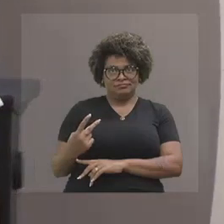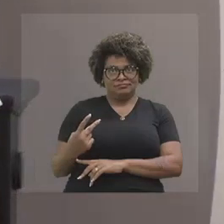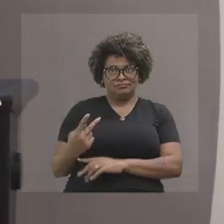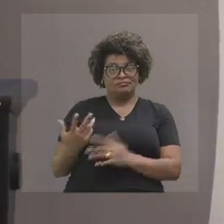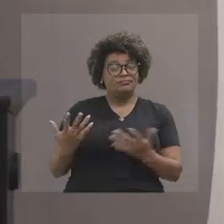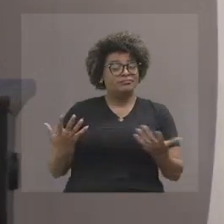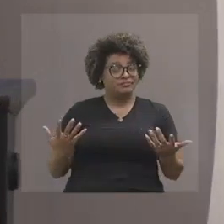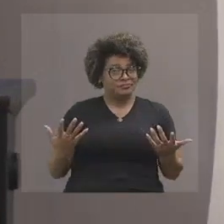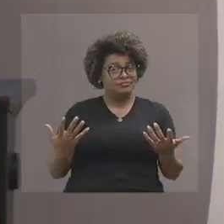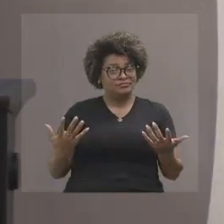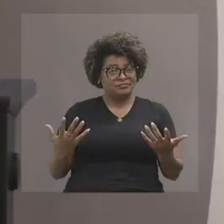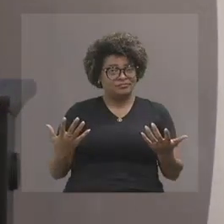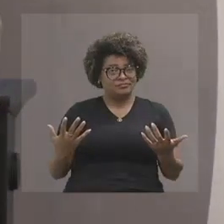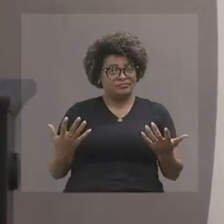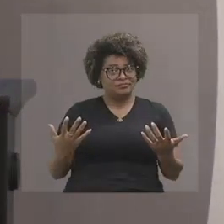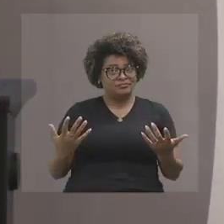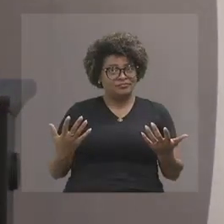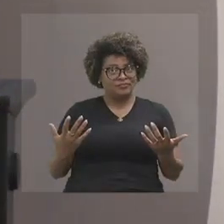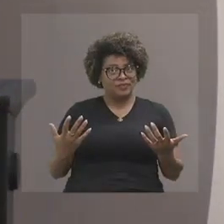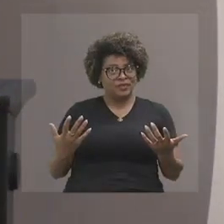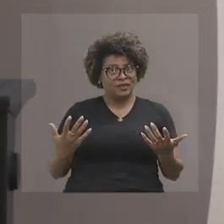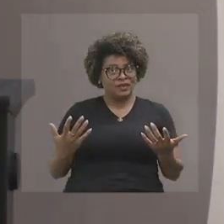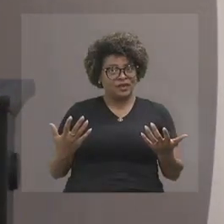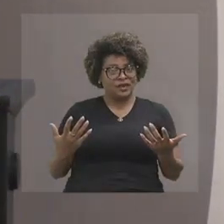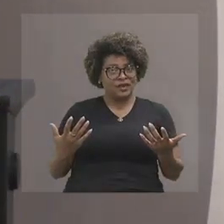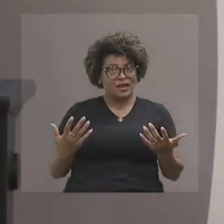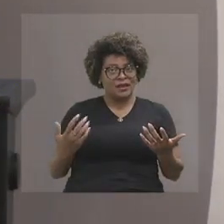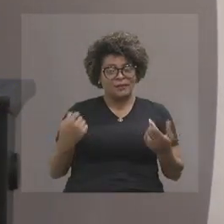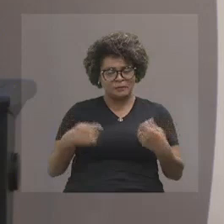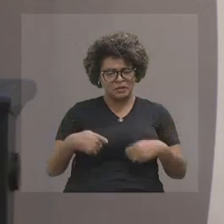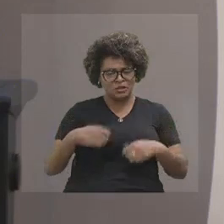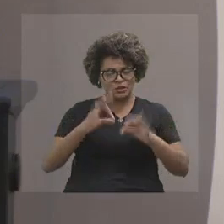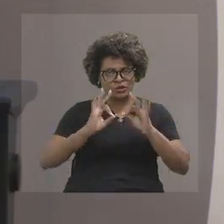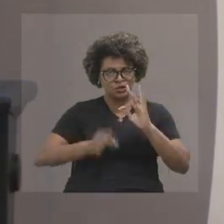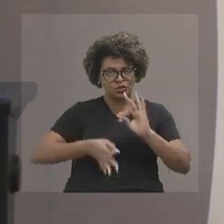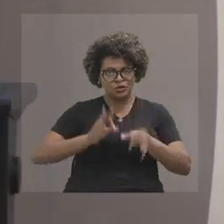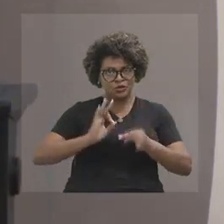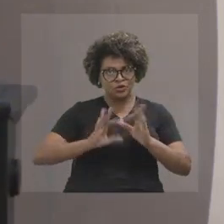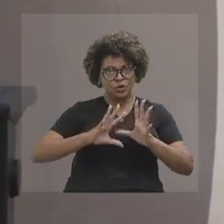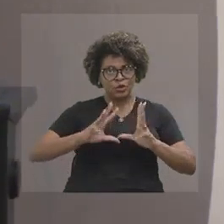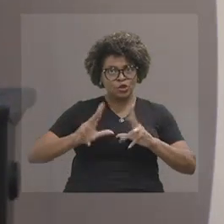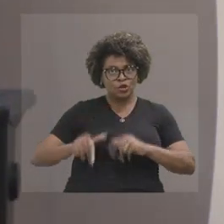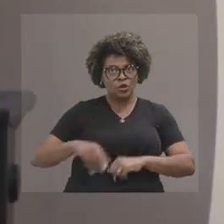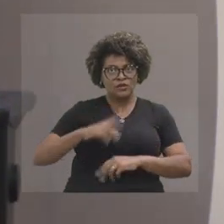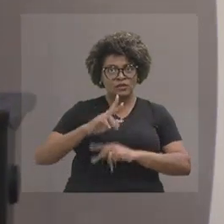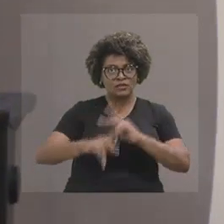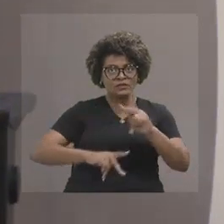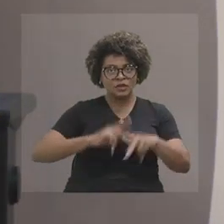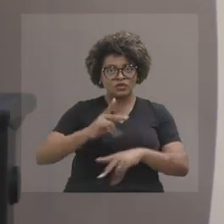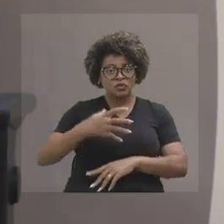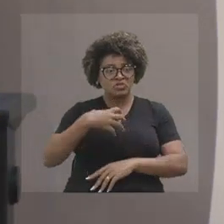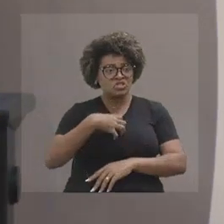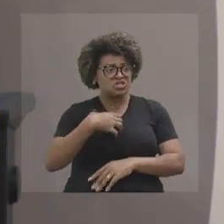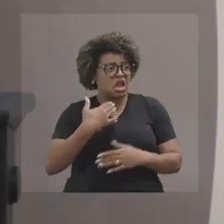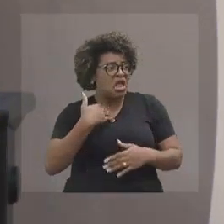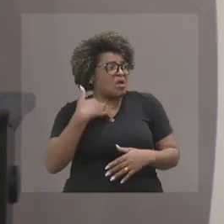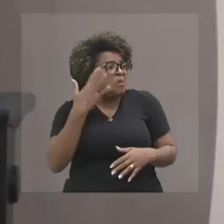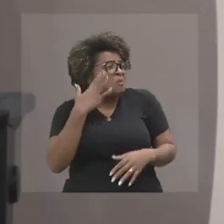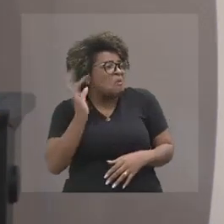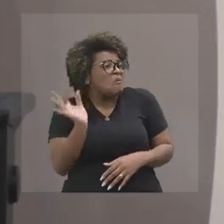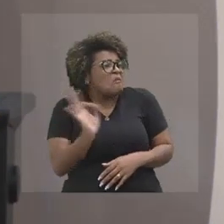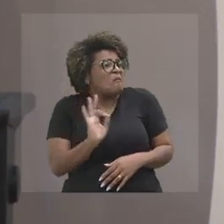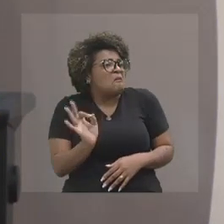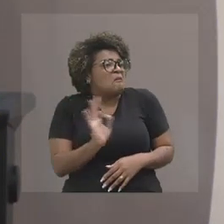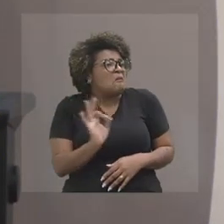e, assim, não sendo injusto, todos eles se sentiam sempre à margem. A gente percebe isso, porque